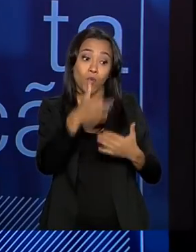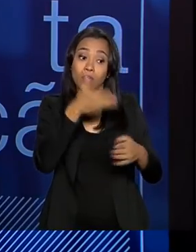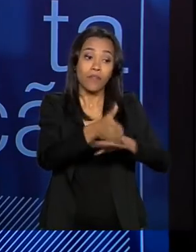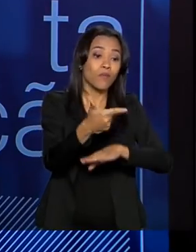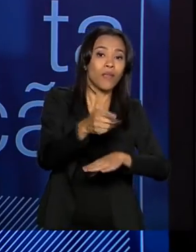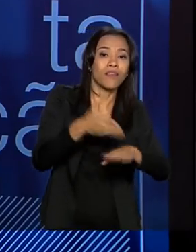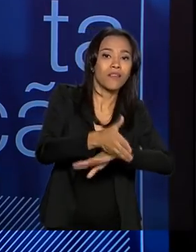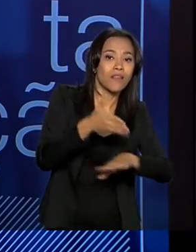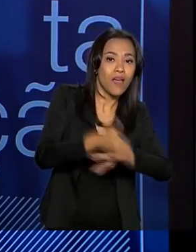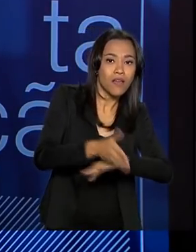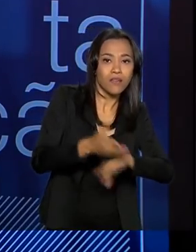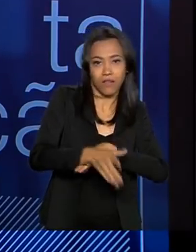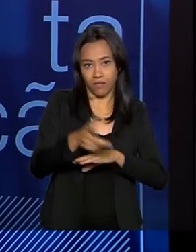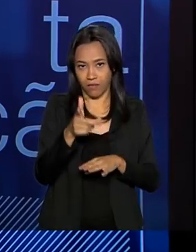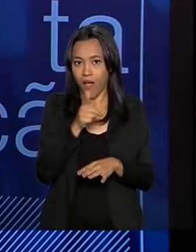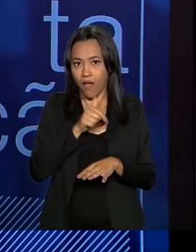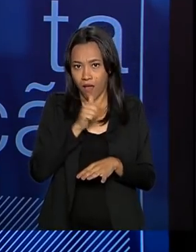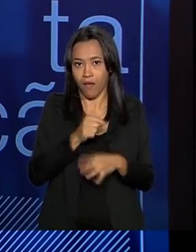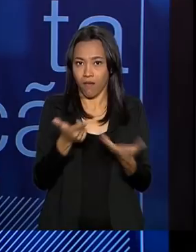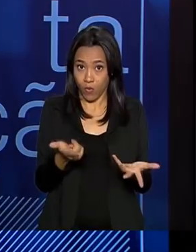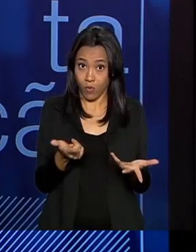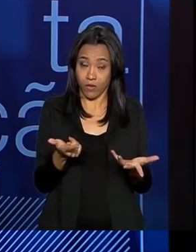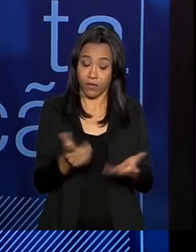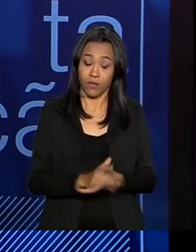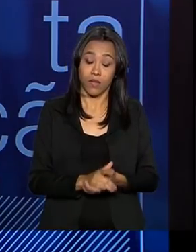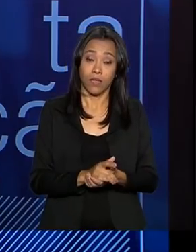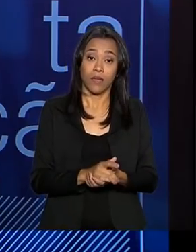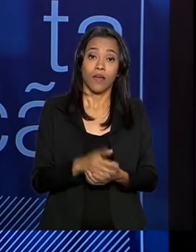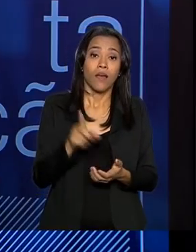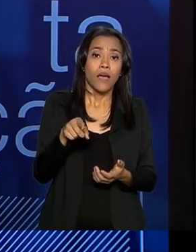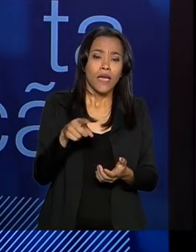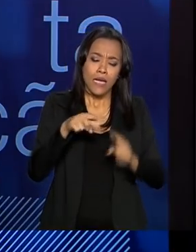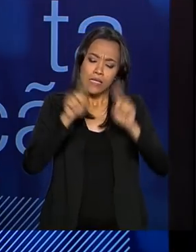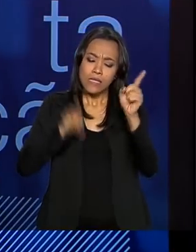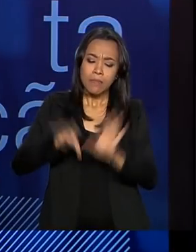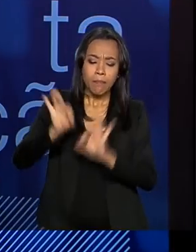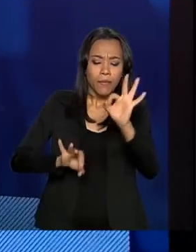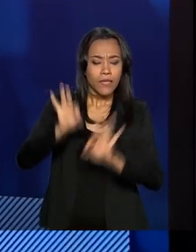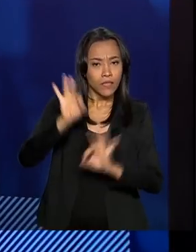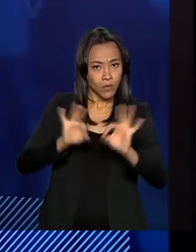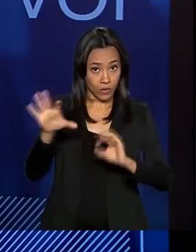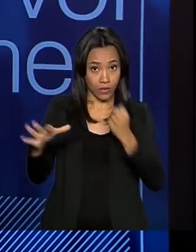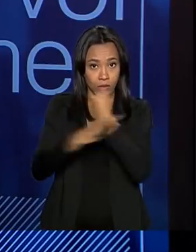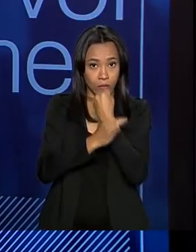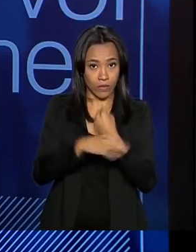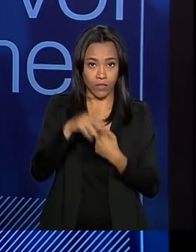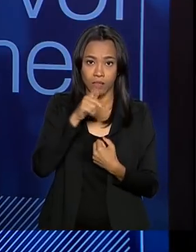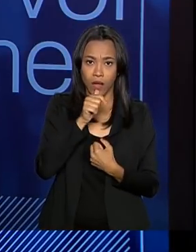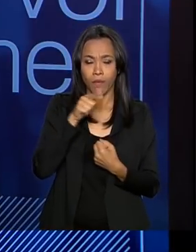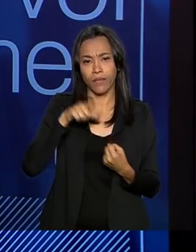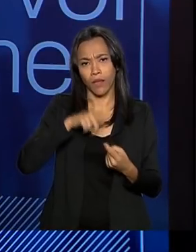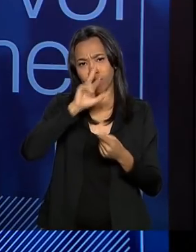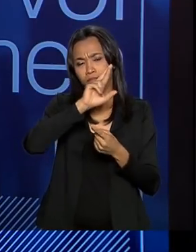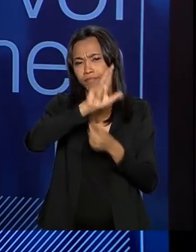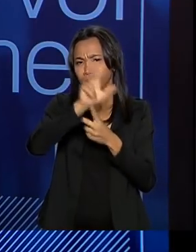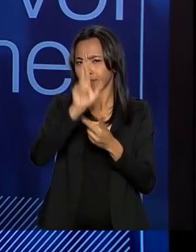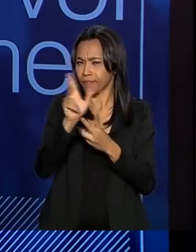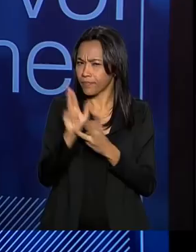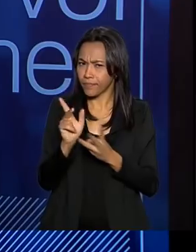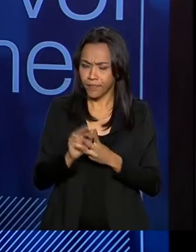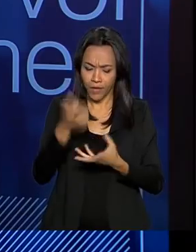qualidade e em quantidade adequada. O Plano Nacional de Segurança Hídrica traz um repertório de várias obras